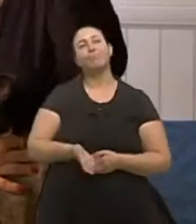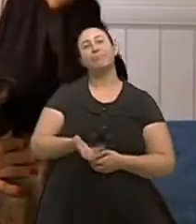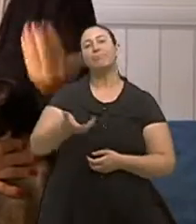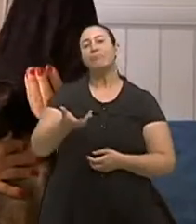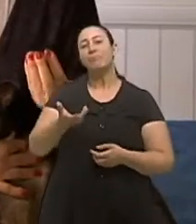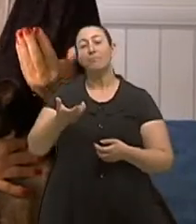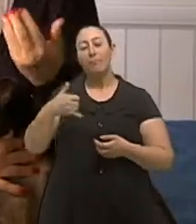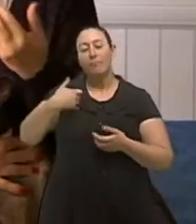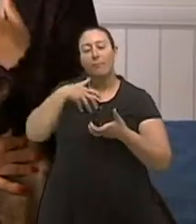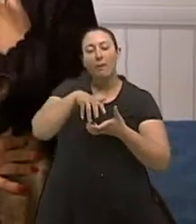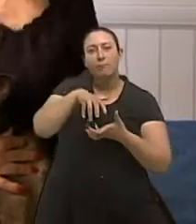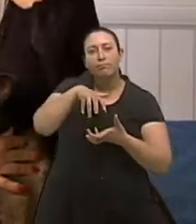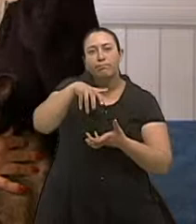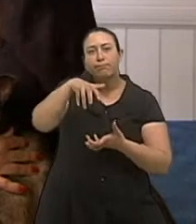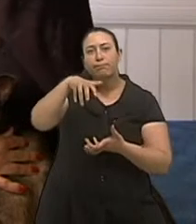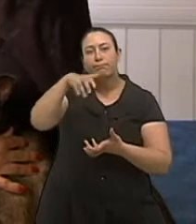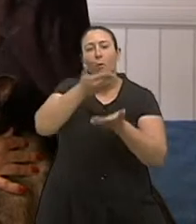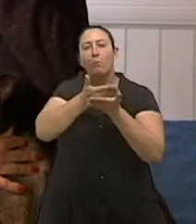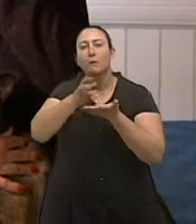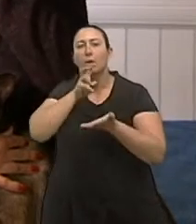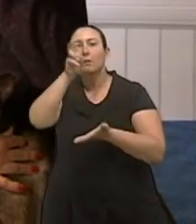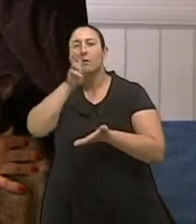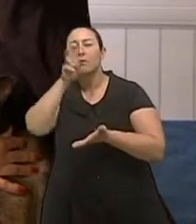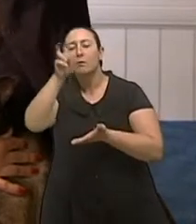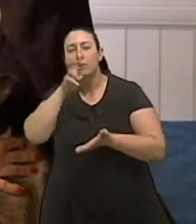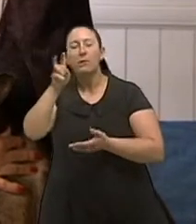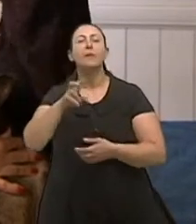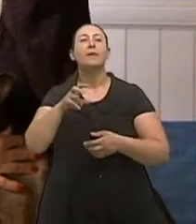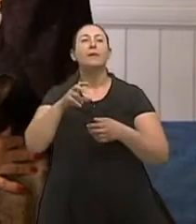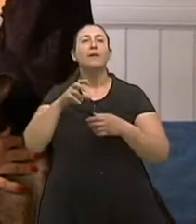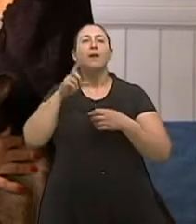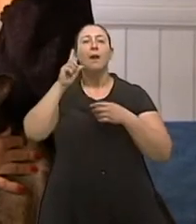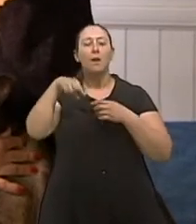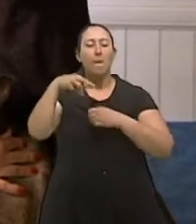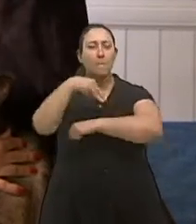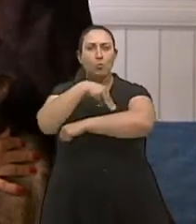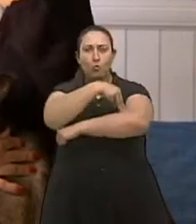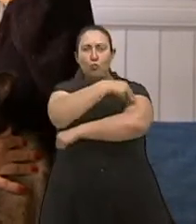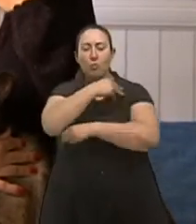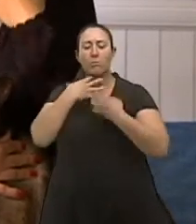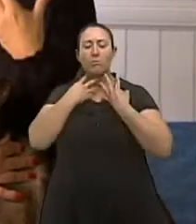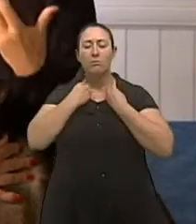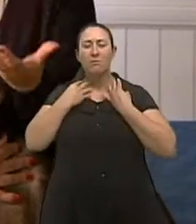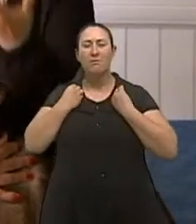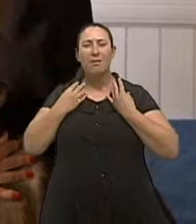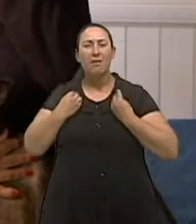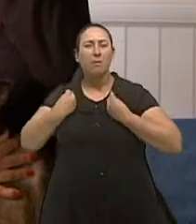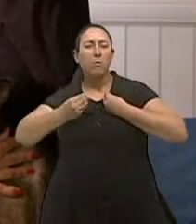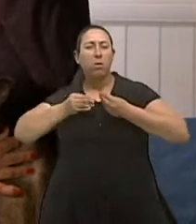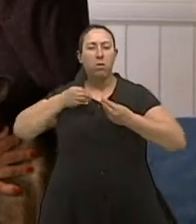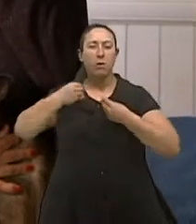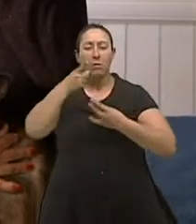mais velha, digamos assim. A tua musculatura vai ficando mais flácida. Então, tu